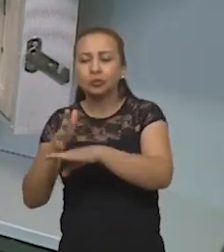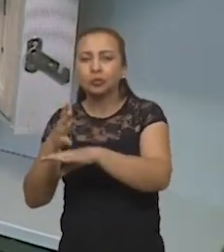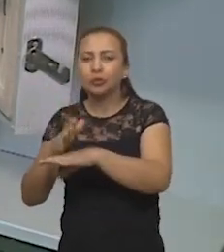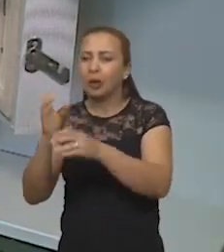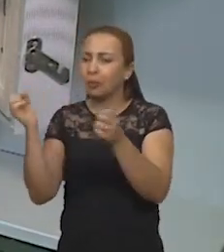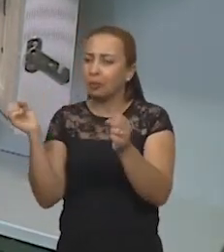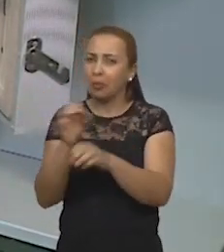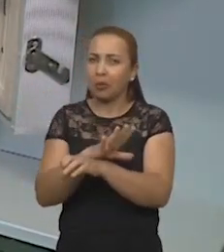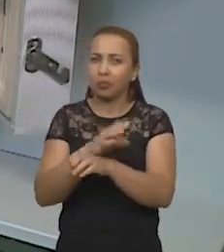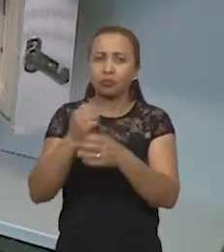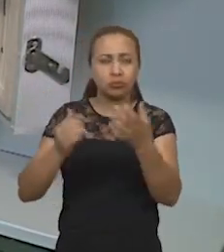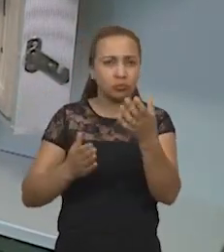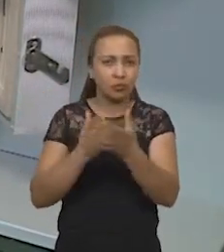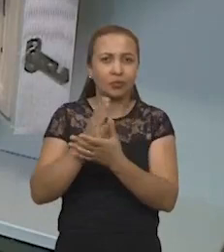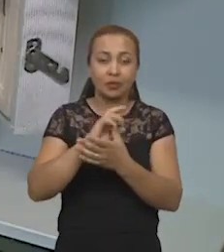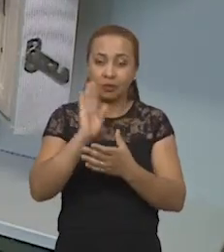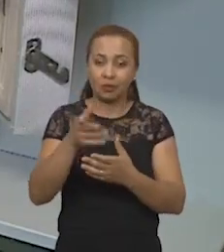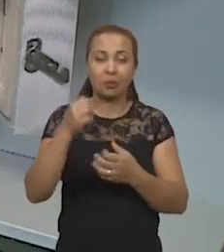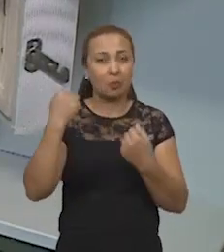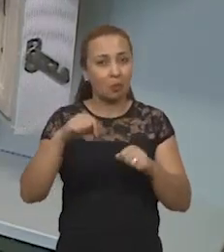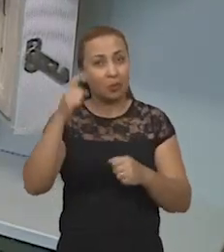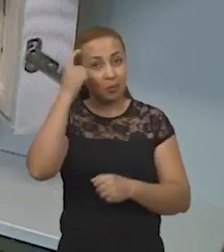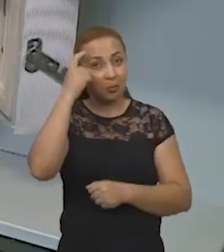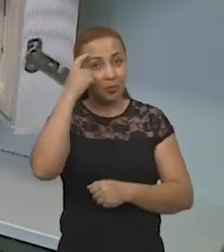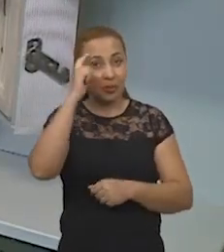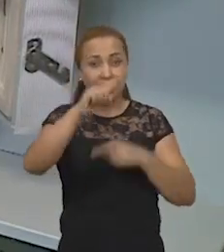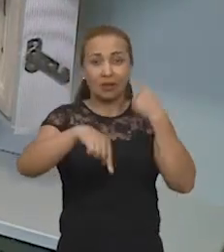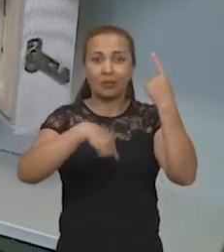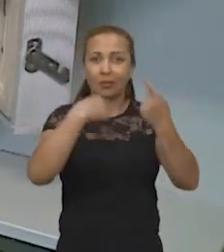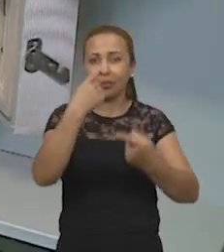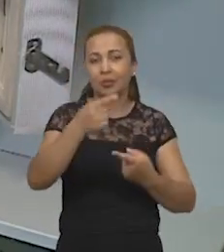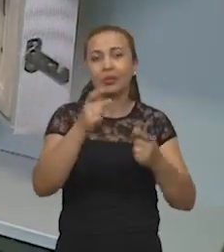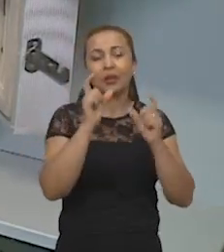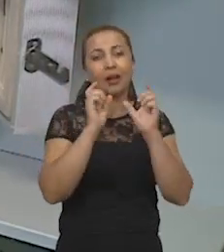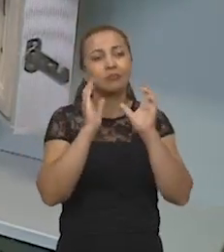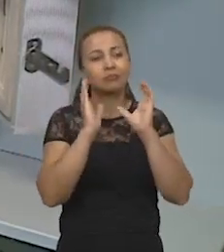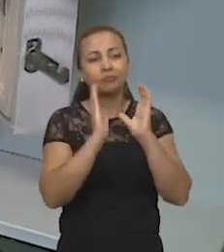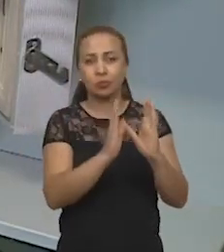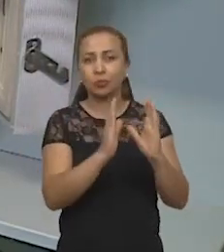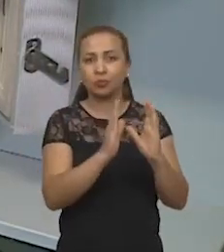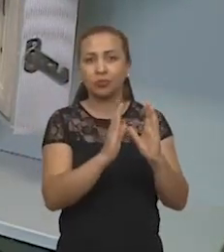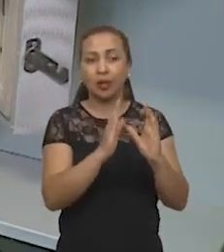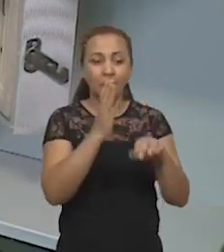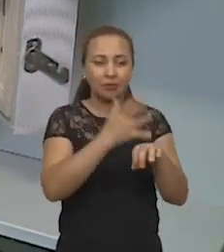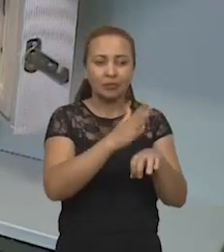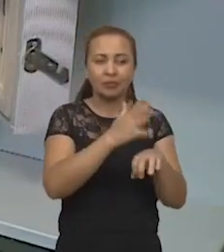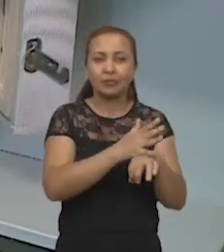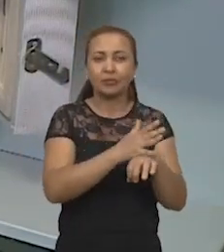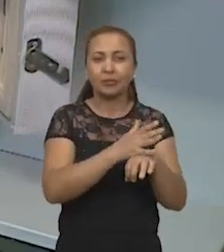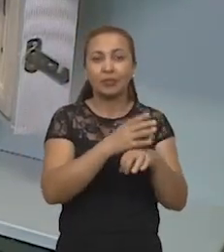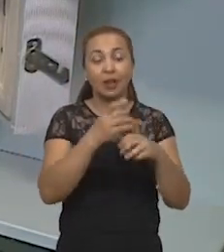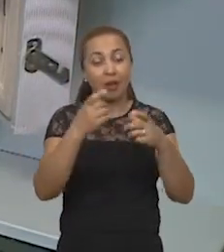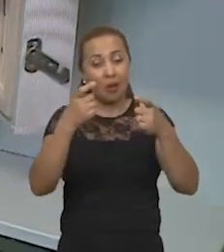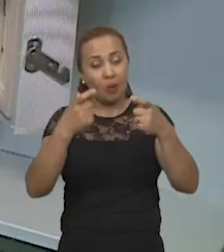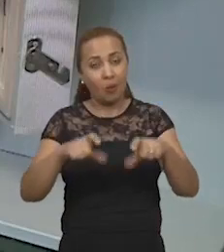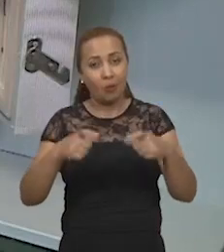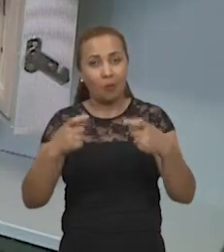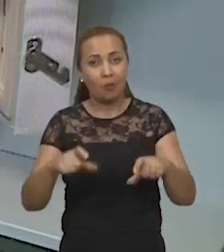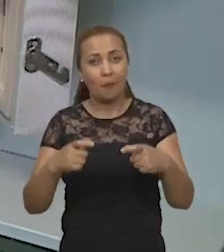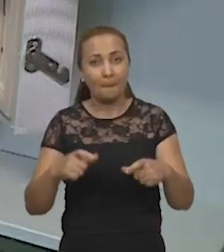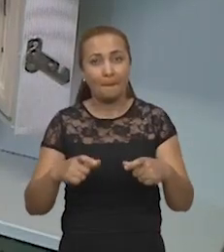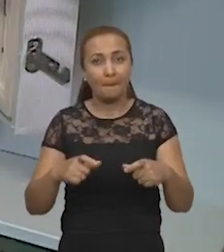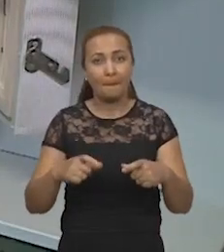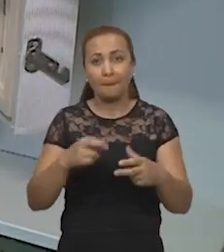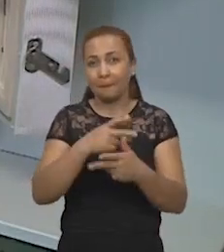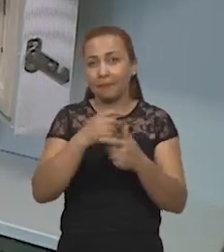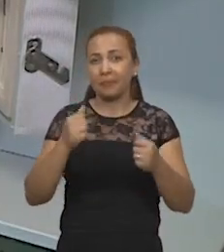a performance do material, a gente já pode pensar numa próxima etapa, que é testar o material em um leito e